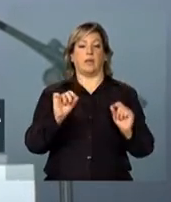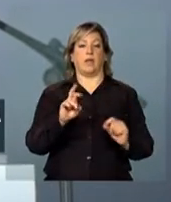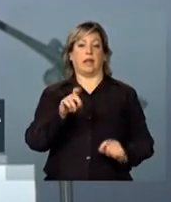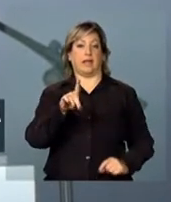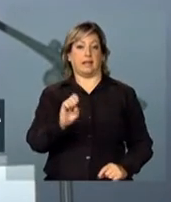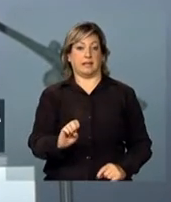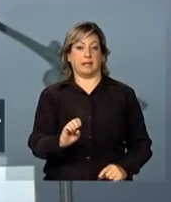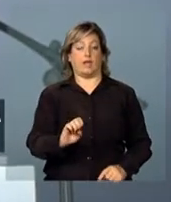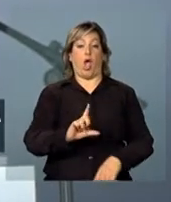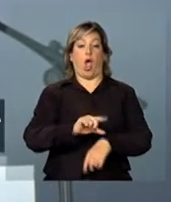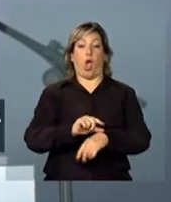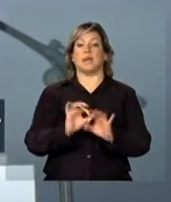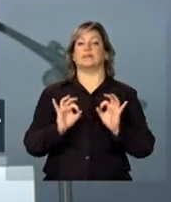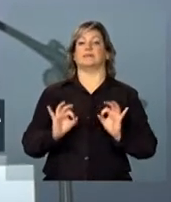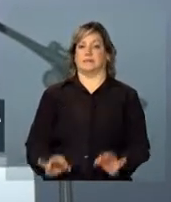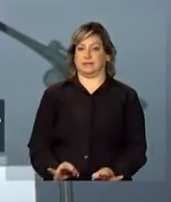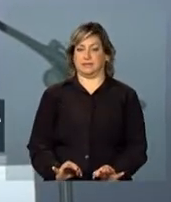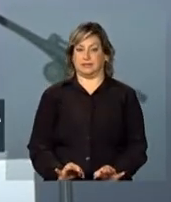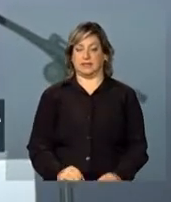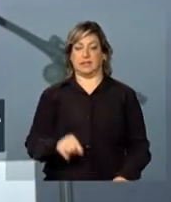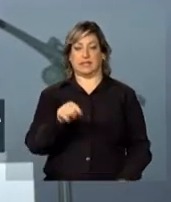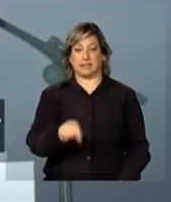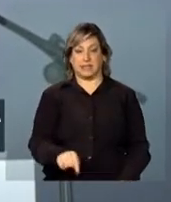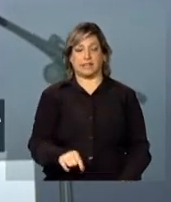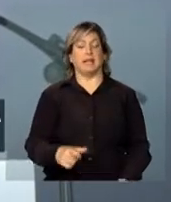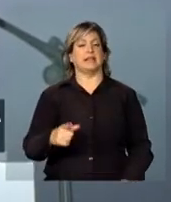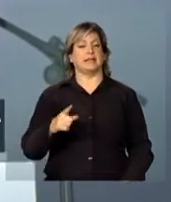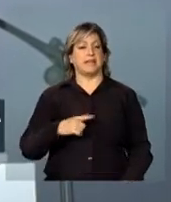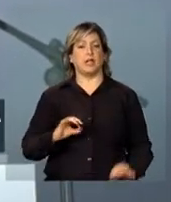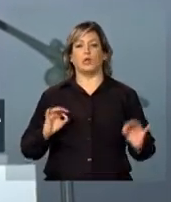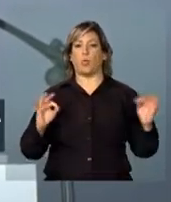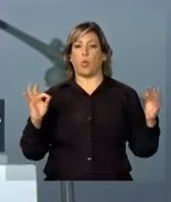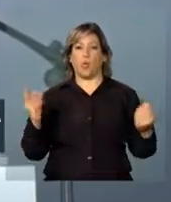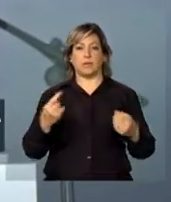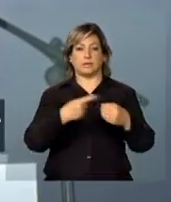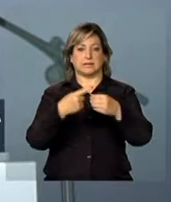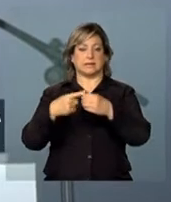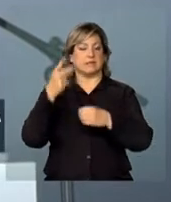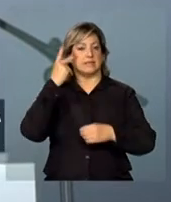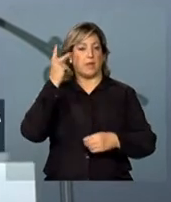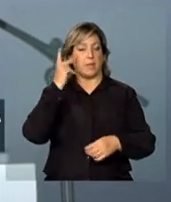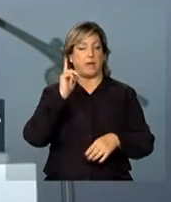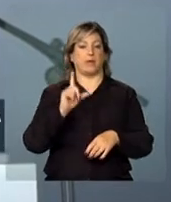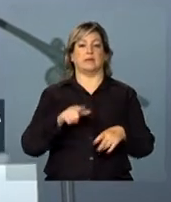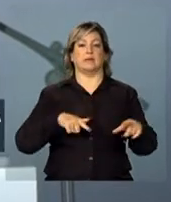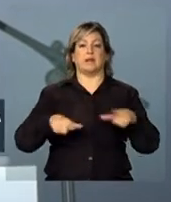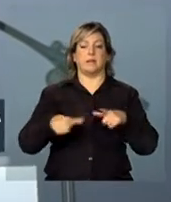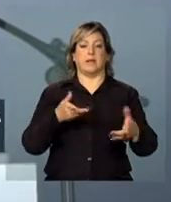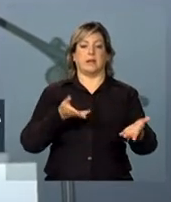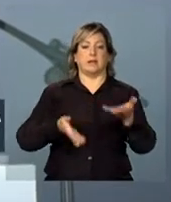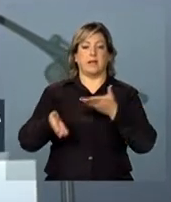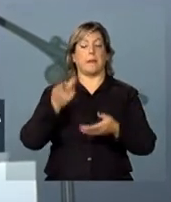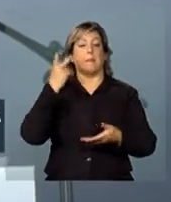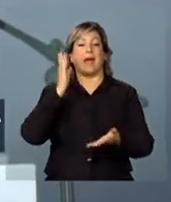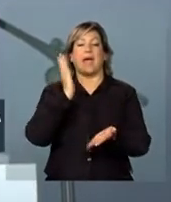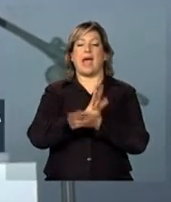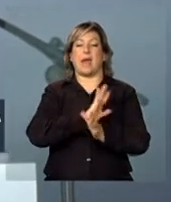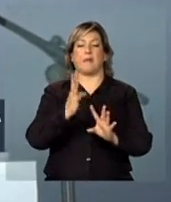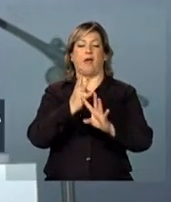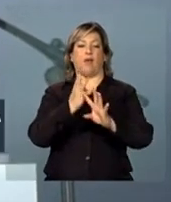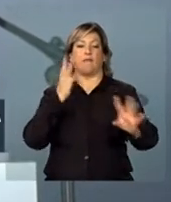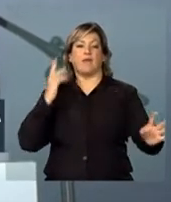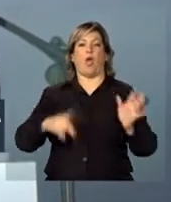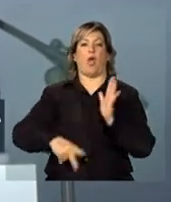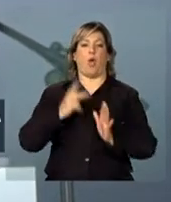rede ora certa. é termos em toda a cidade de São Paulo serviços para acabar com a fila de